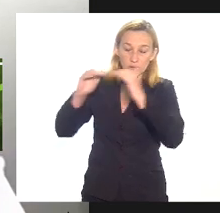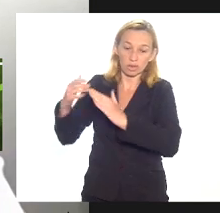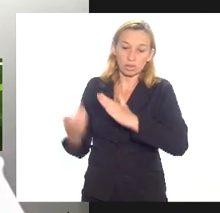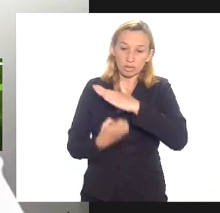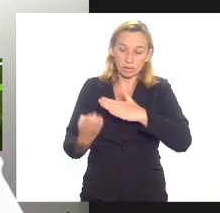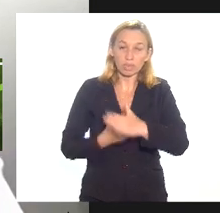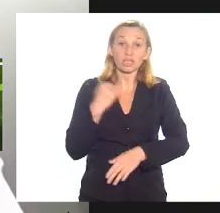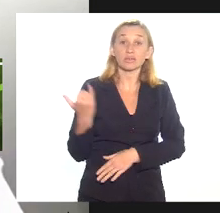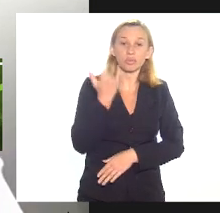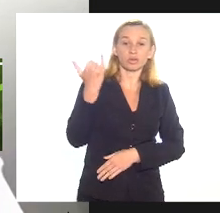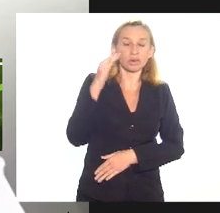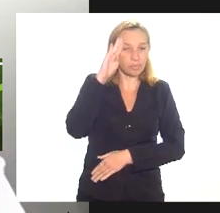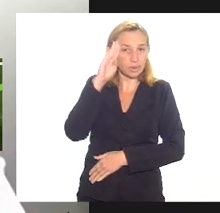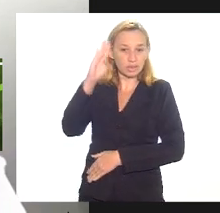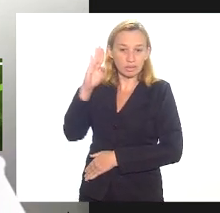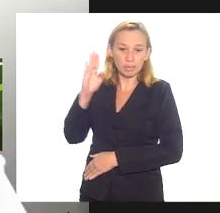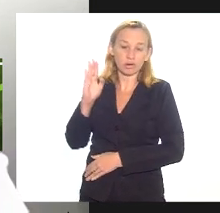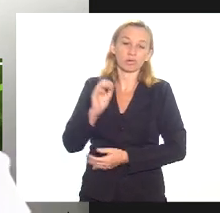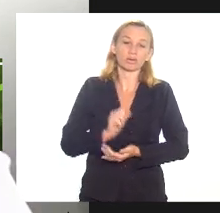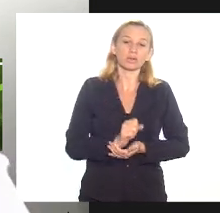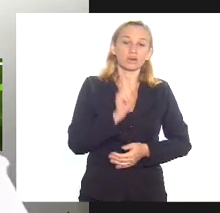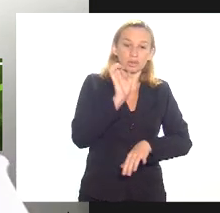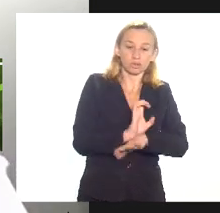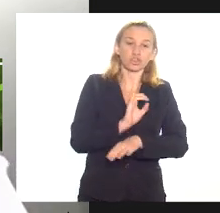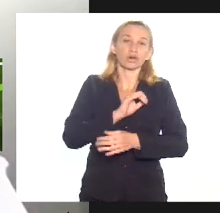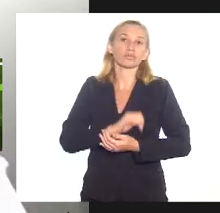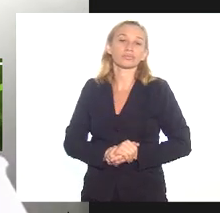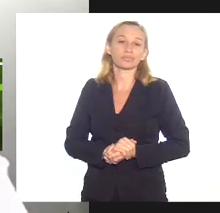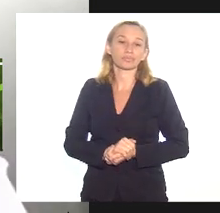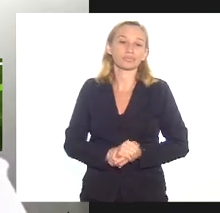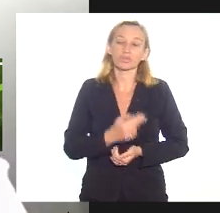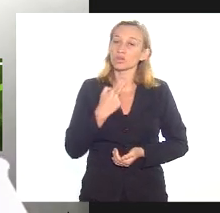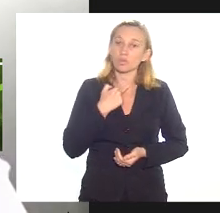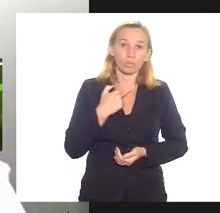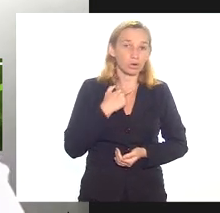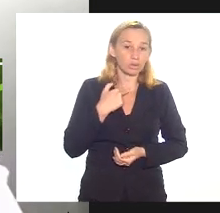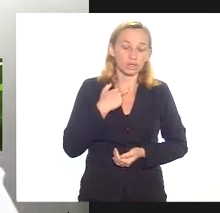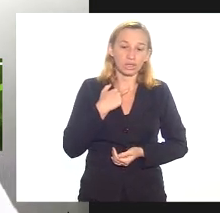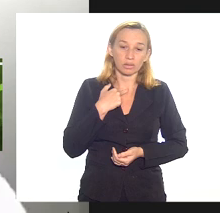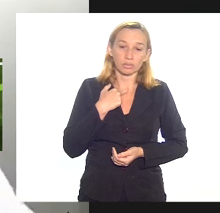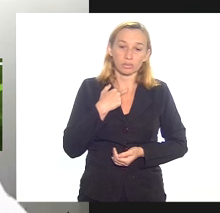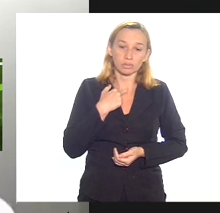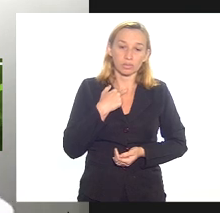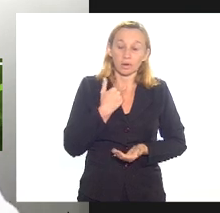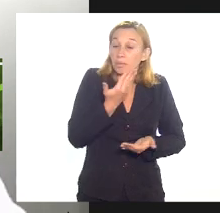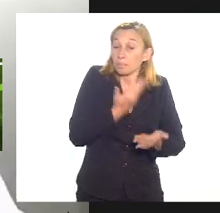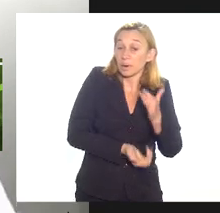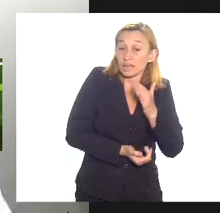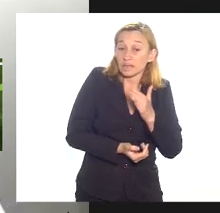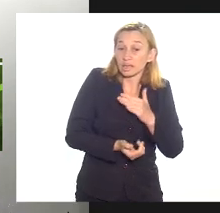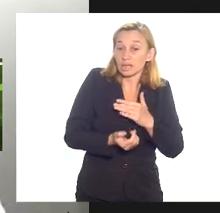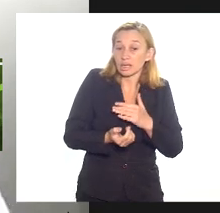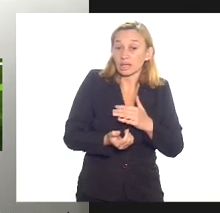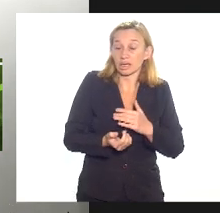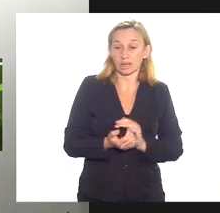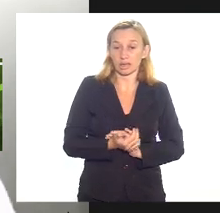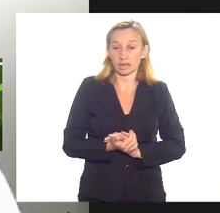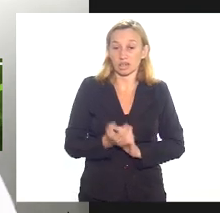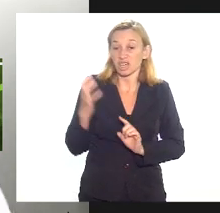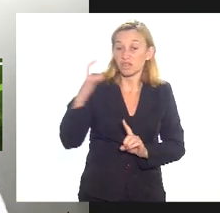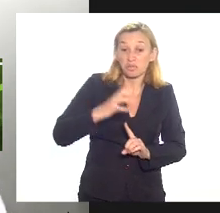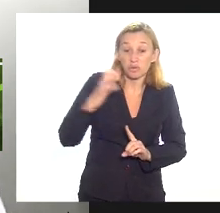empresa tão importante e fundamental que é do estado não podemos nos submeter às chantagem